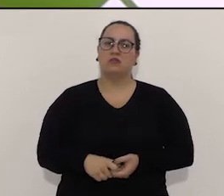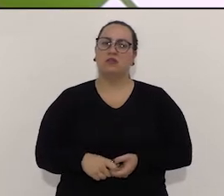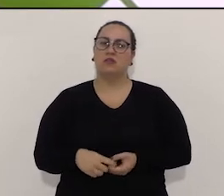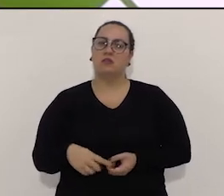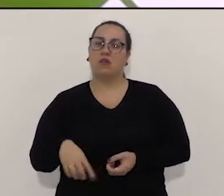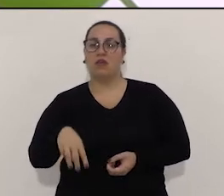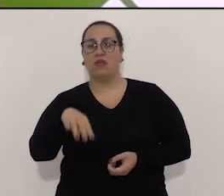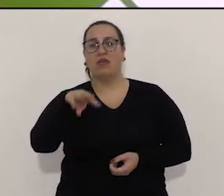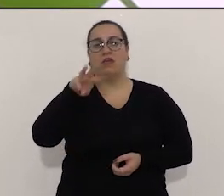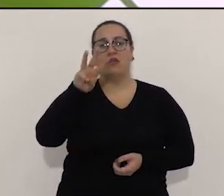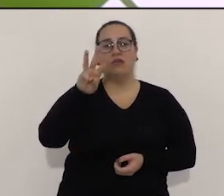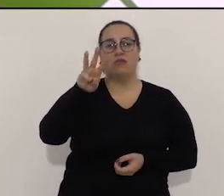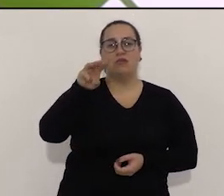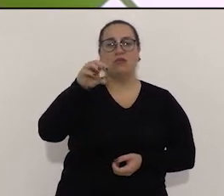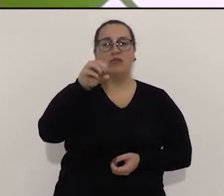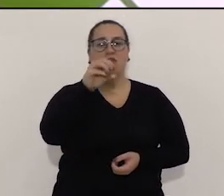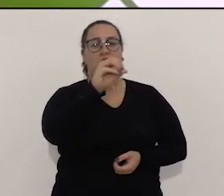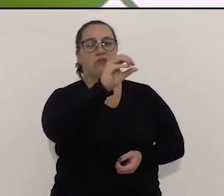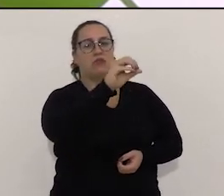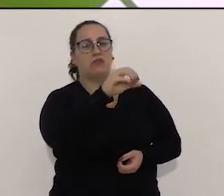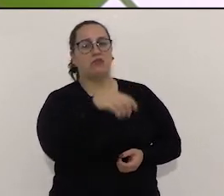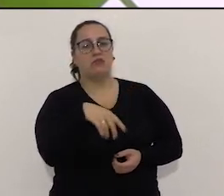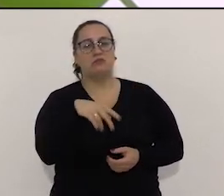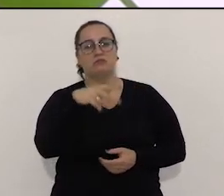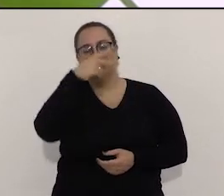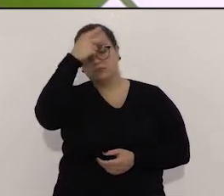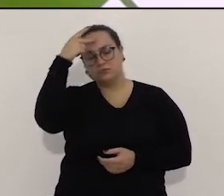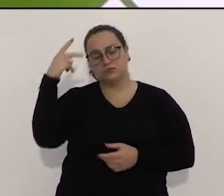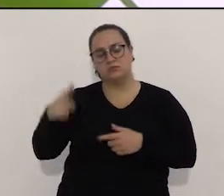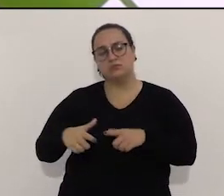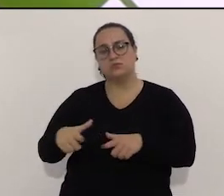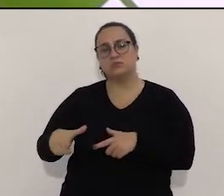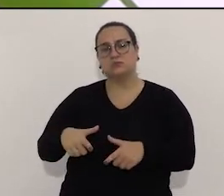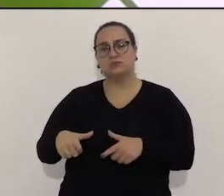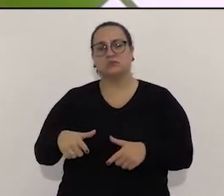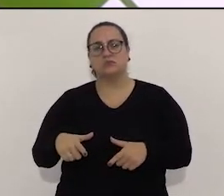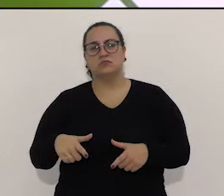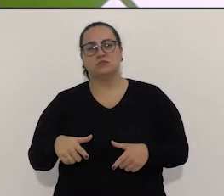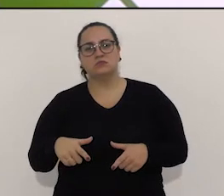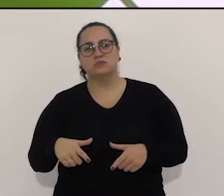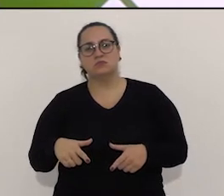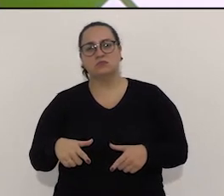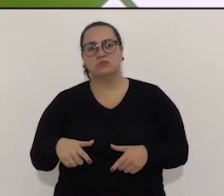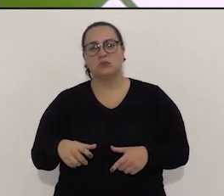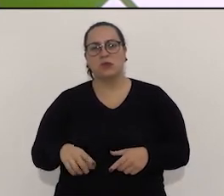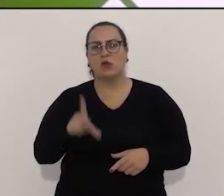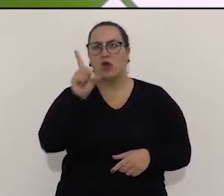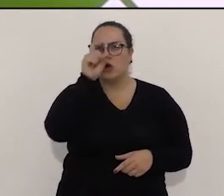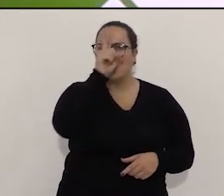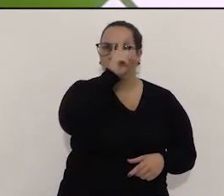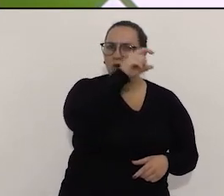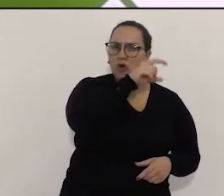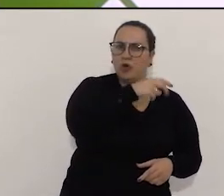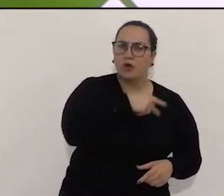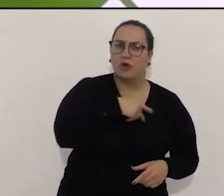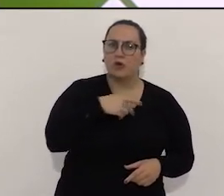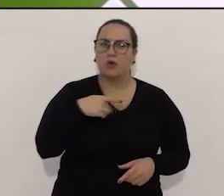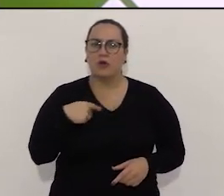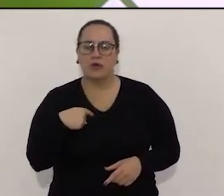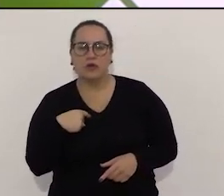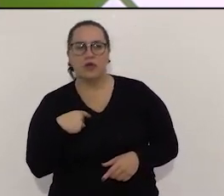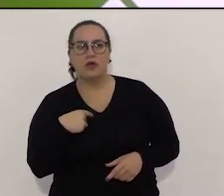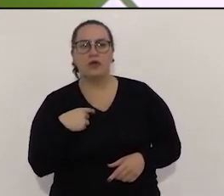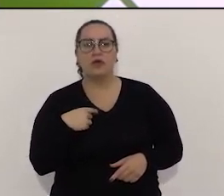eu acho que... E aí, logicamente, deve ter todos os problemas que você tem, de alcoolismo, de gente doente, tem